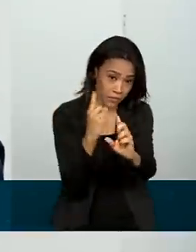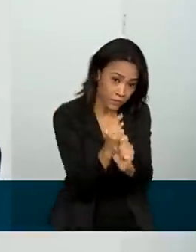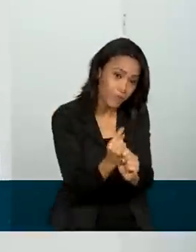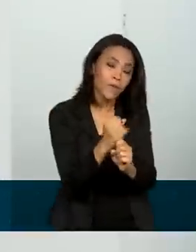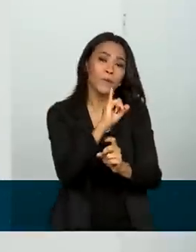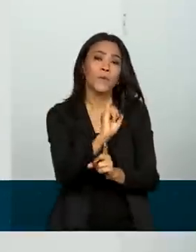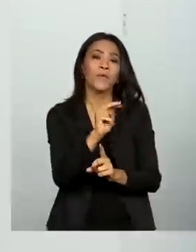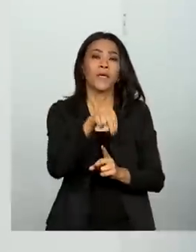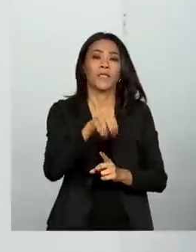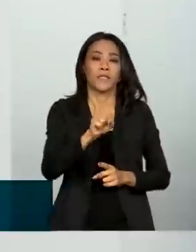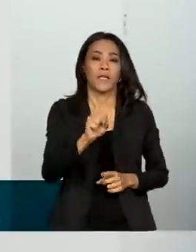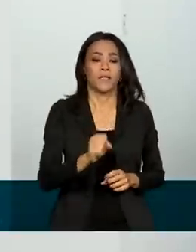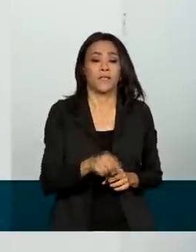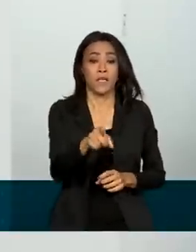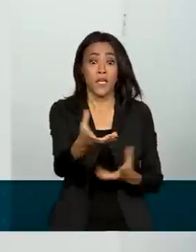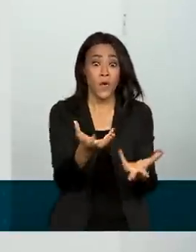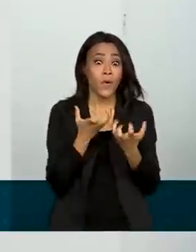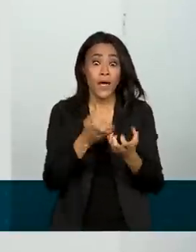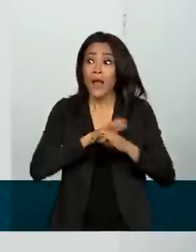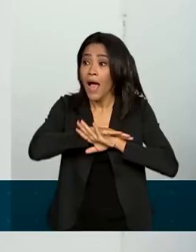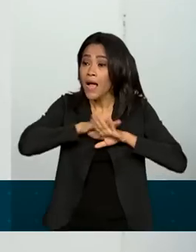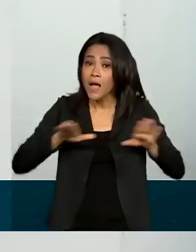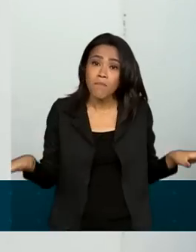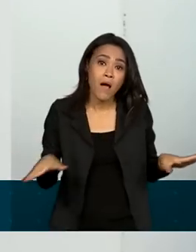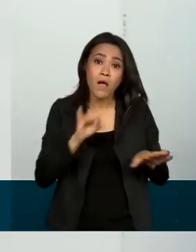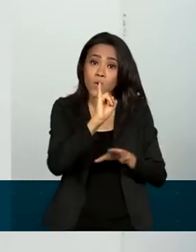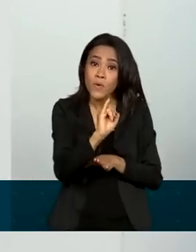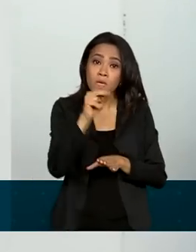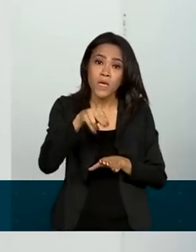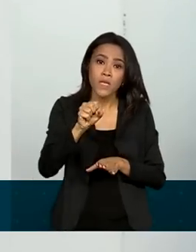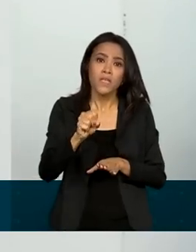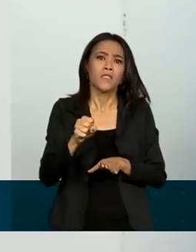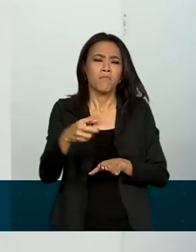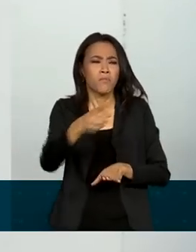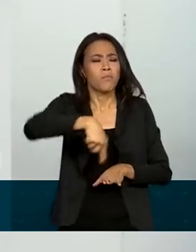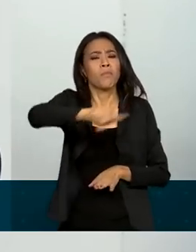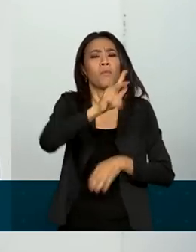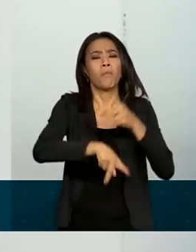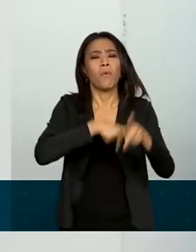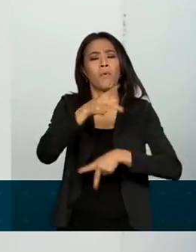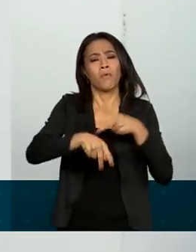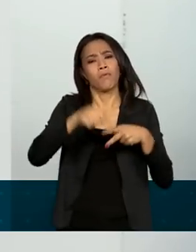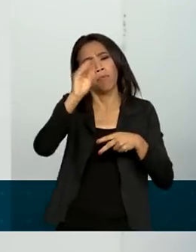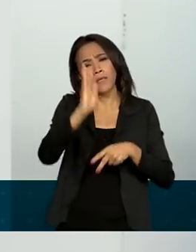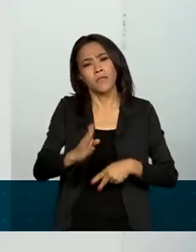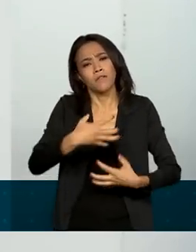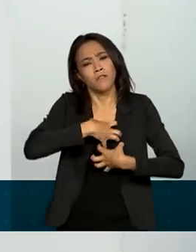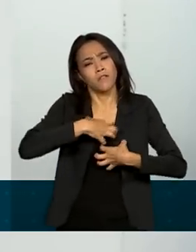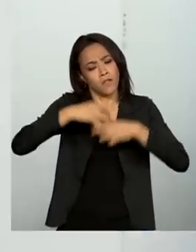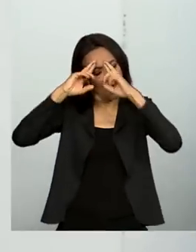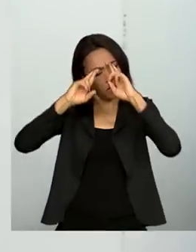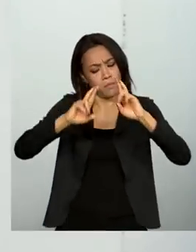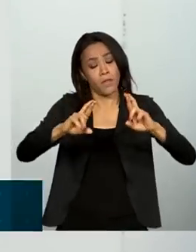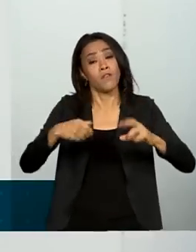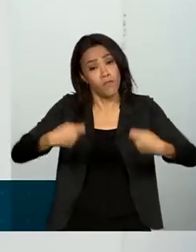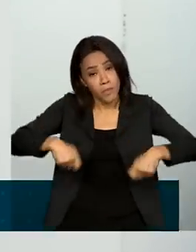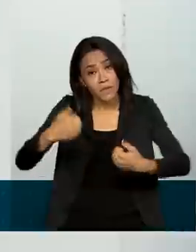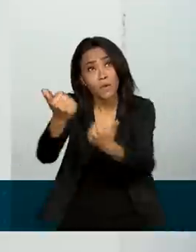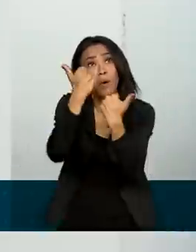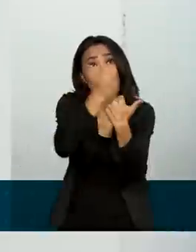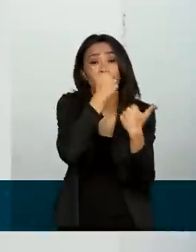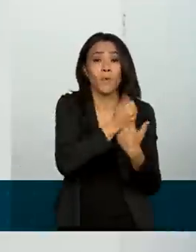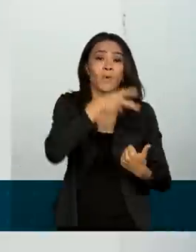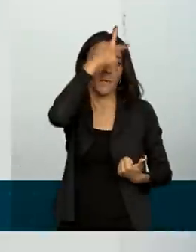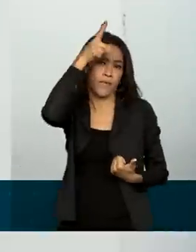acabar essa fila em tempo recto para o povo brasileiro se sentir respeitado. E para isso eu vou precisar dos governadores, dos prefeitos.